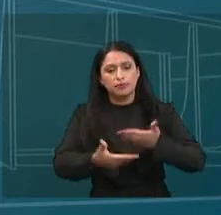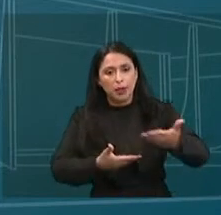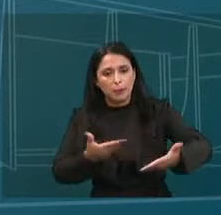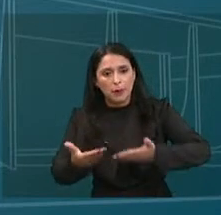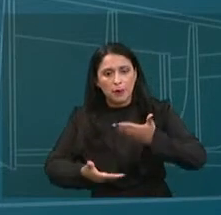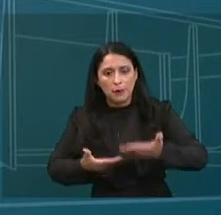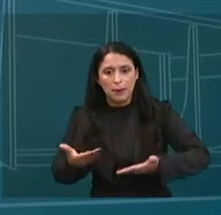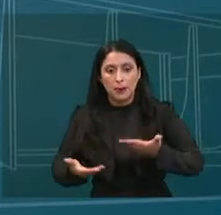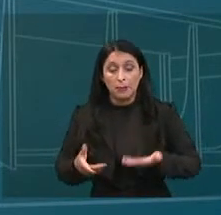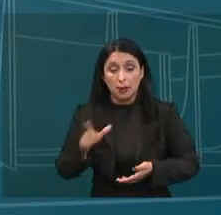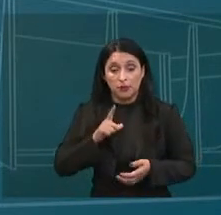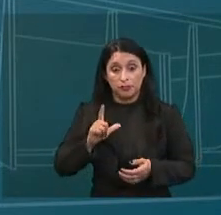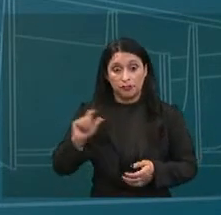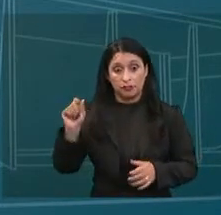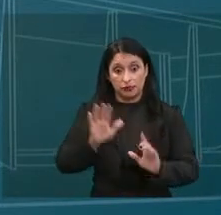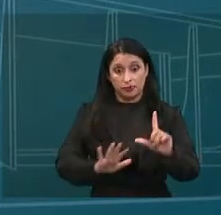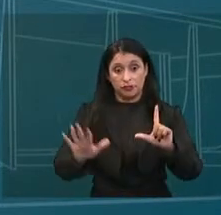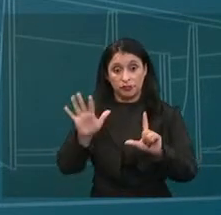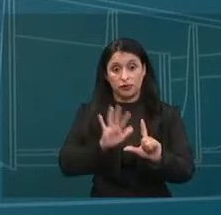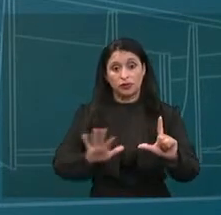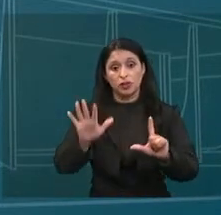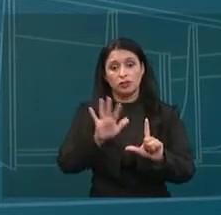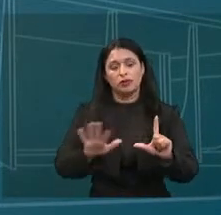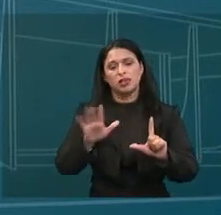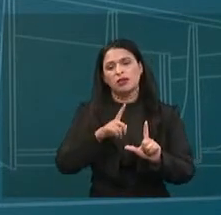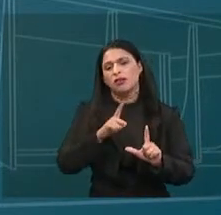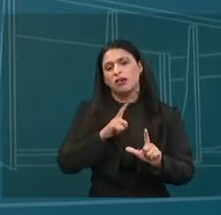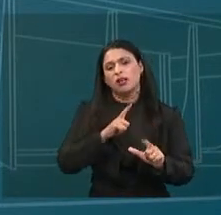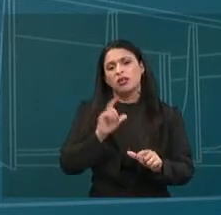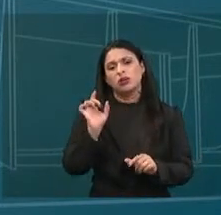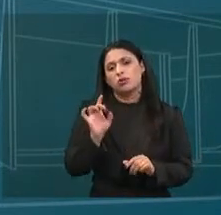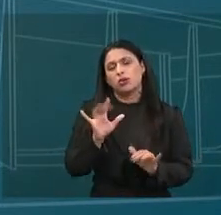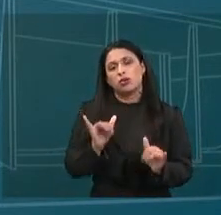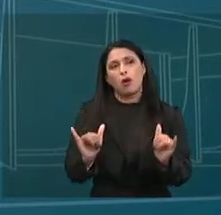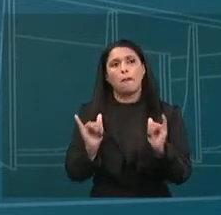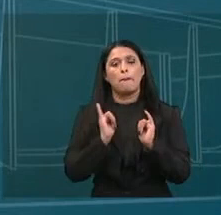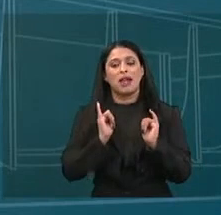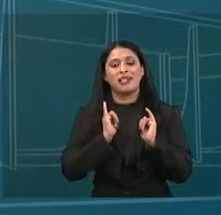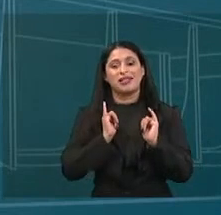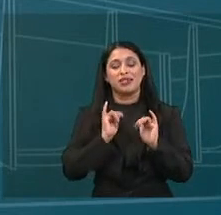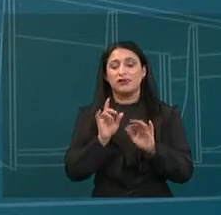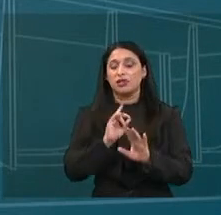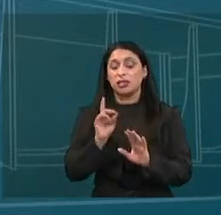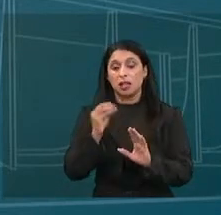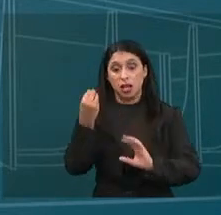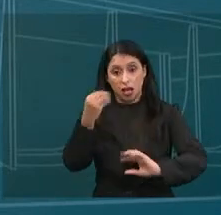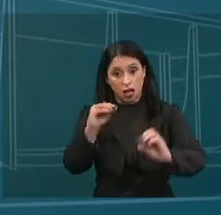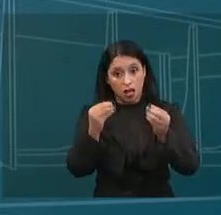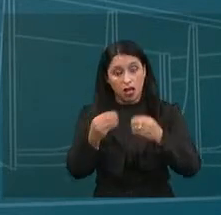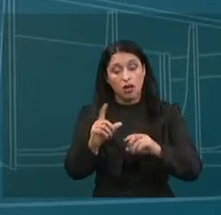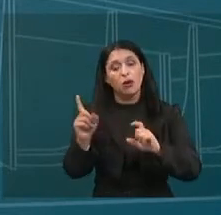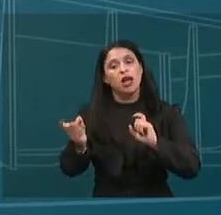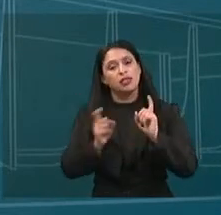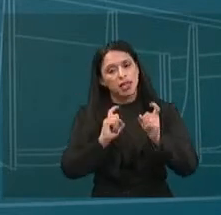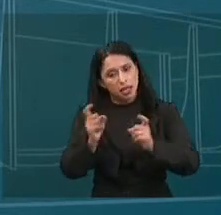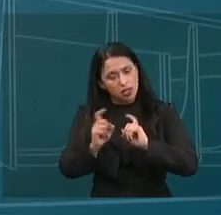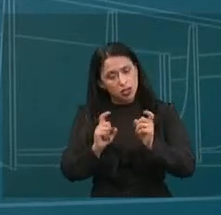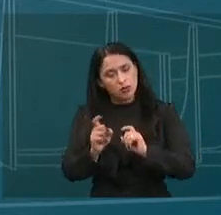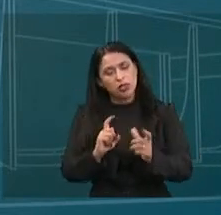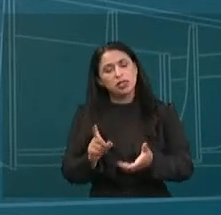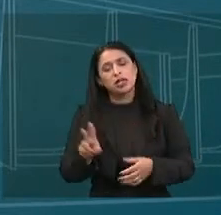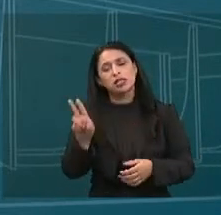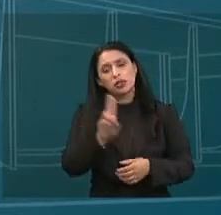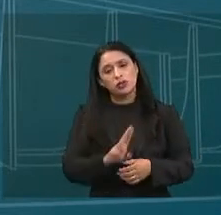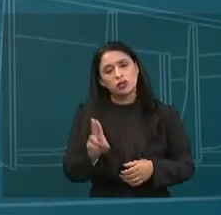favor. E as plataformas não são médios intermediários passivos. Além disso, de uma extração massiva de dados de seus usuários,